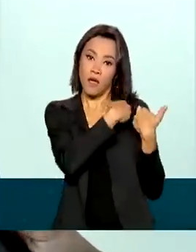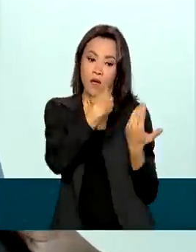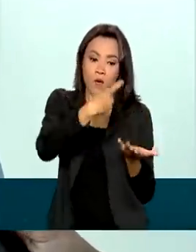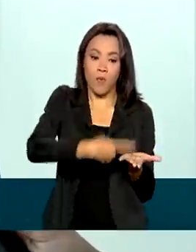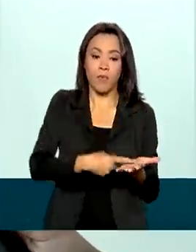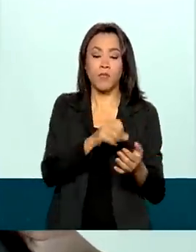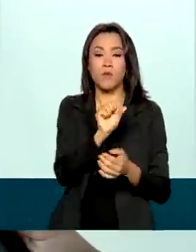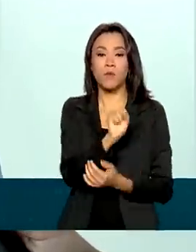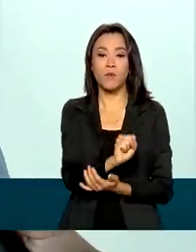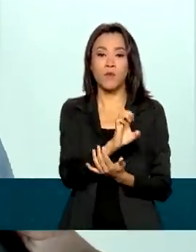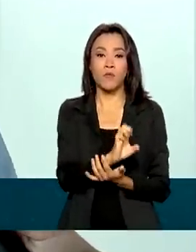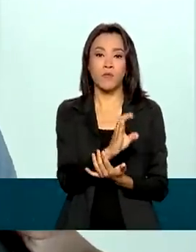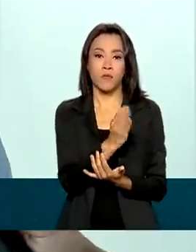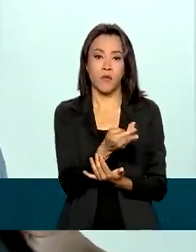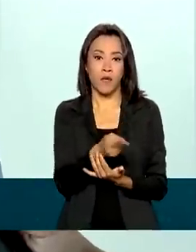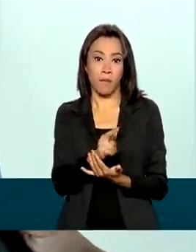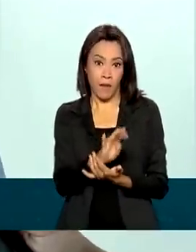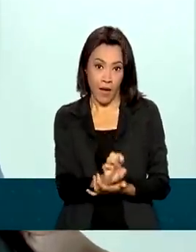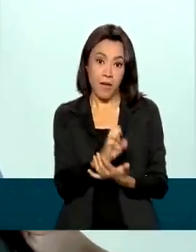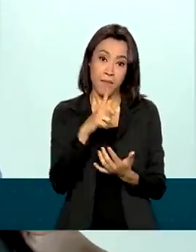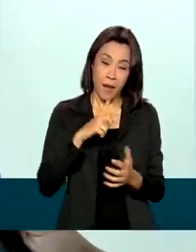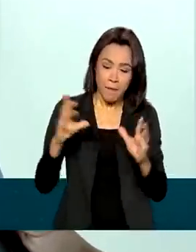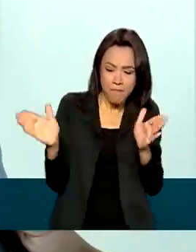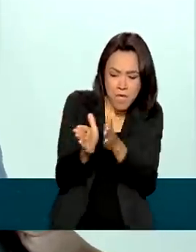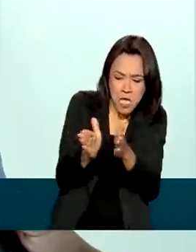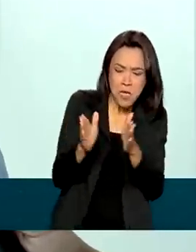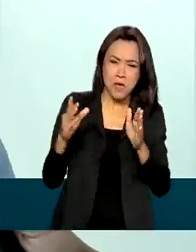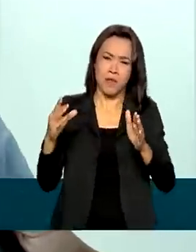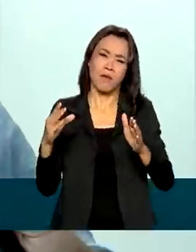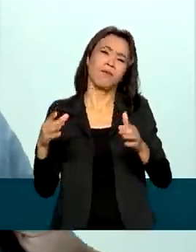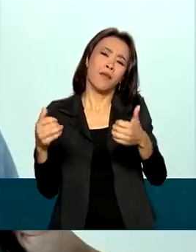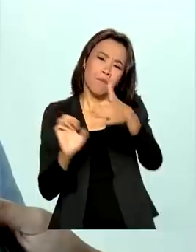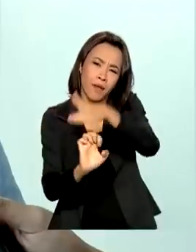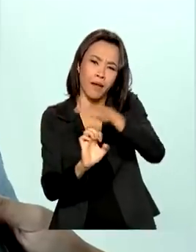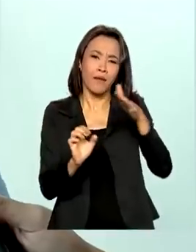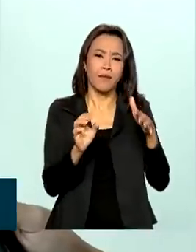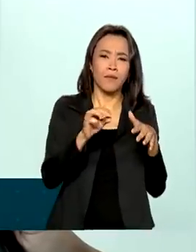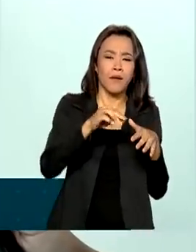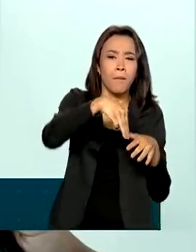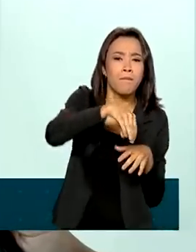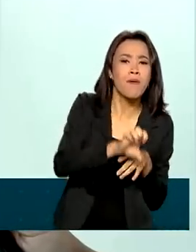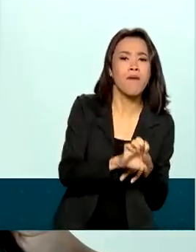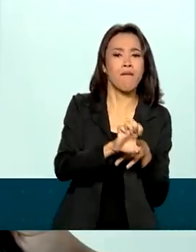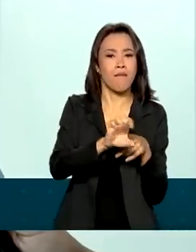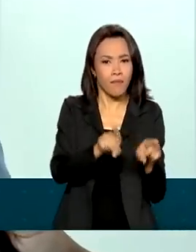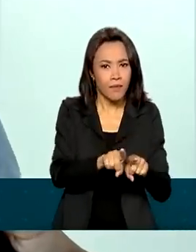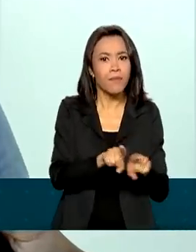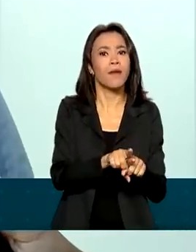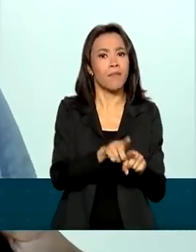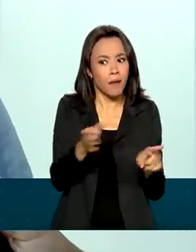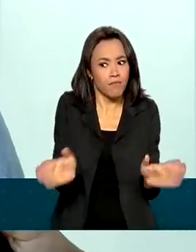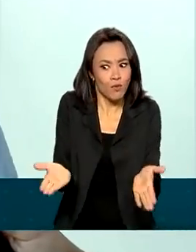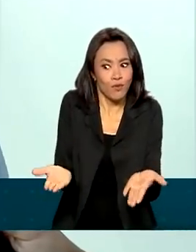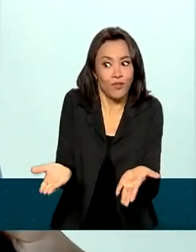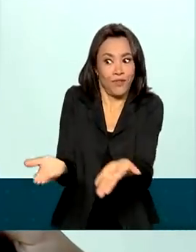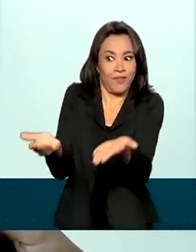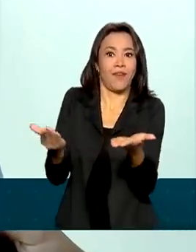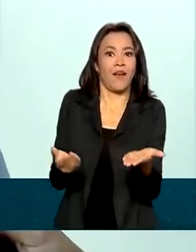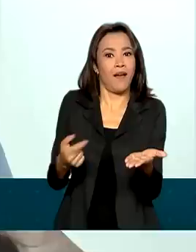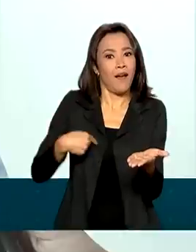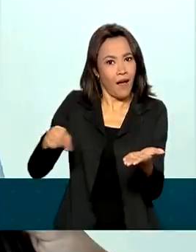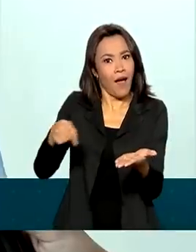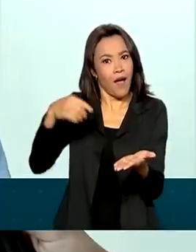exatamente para as micro, pequenas empresas, os MEIs, para que ele seja incentivado, motivado a se